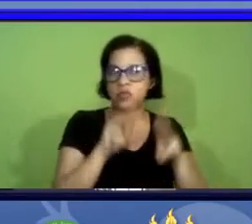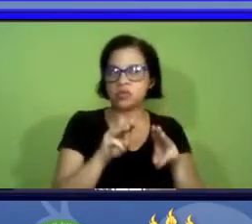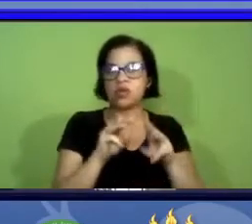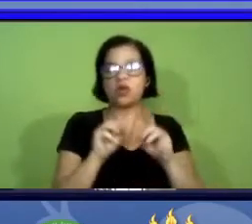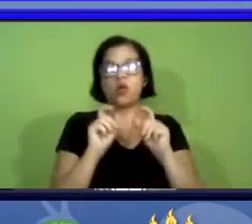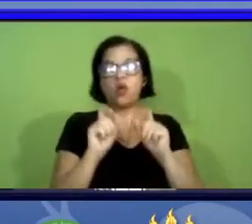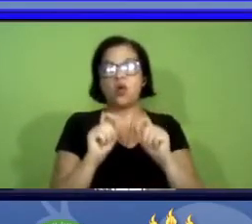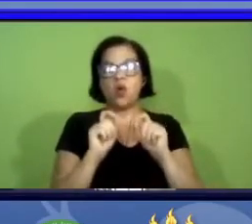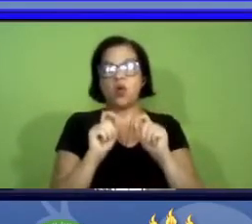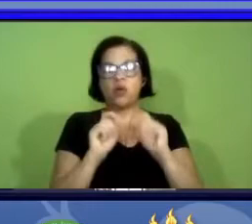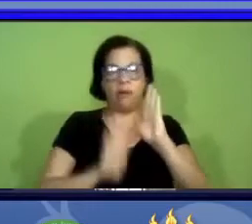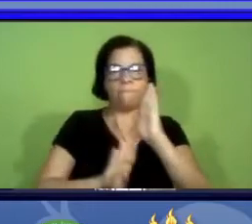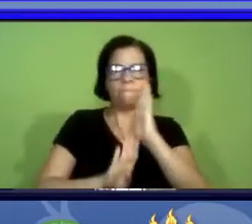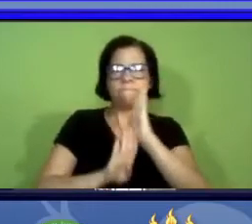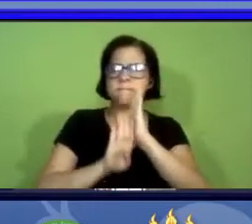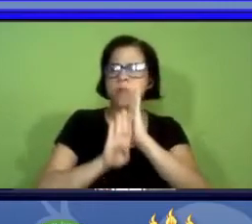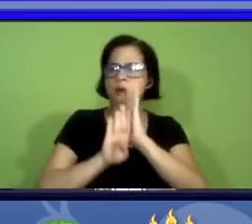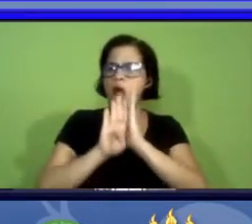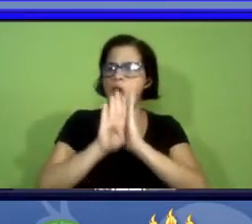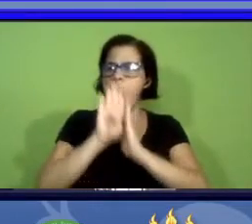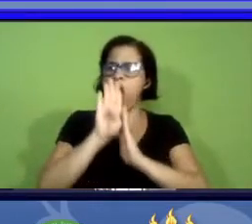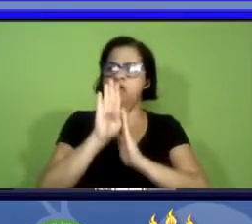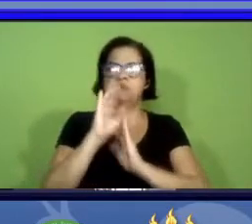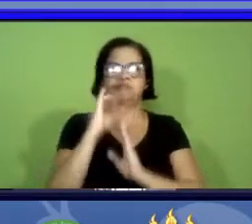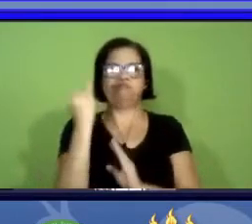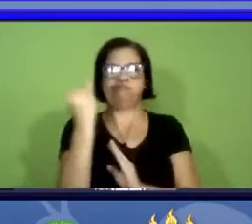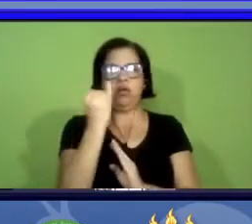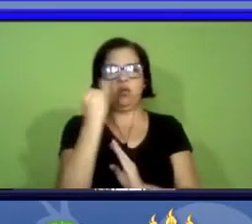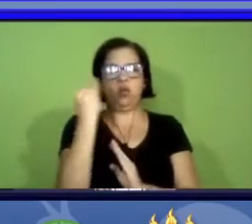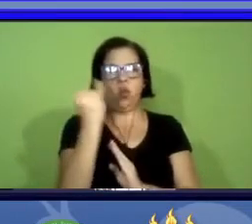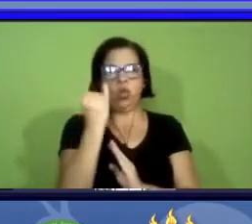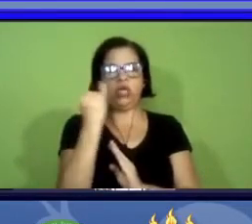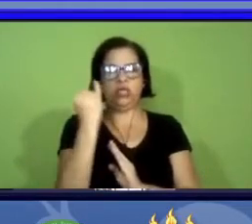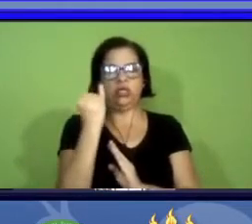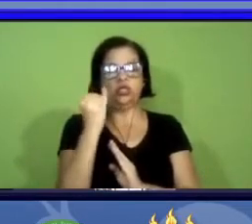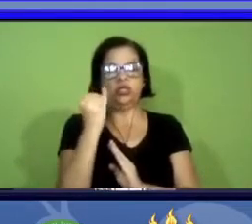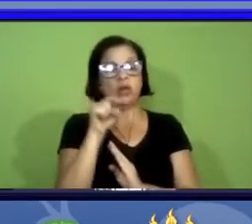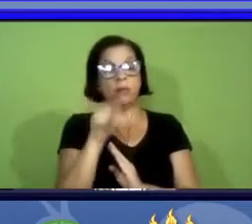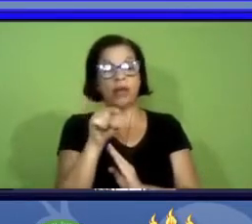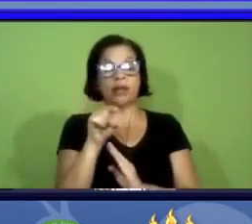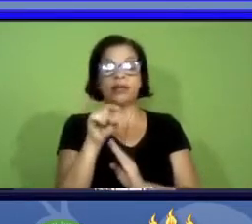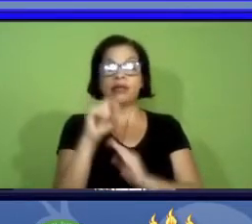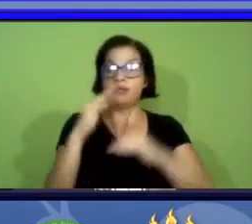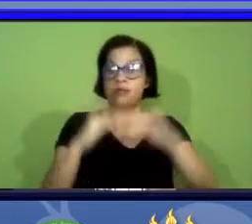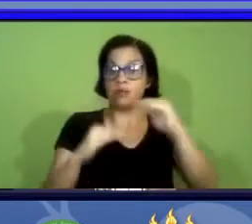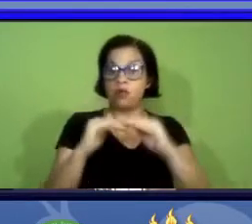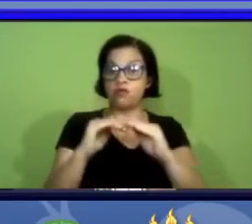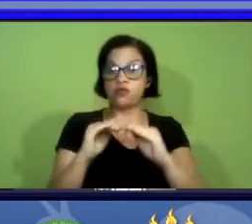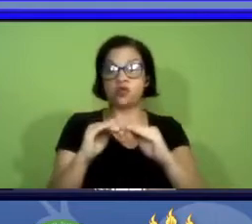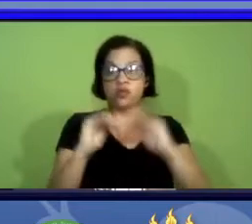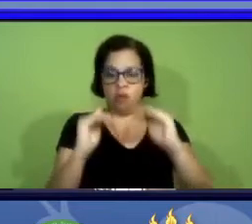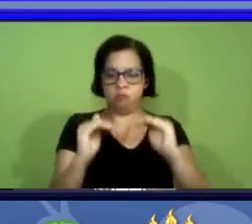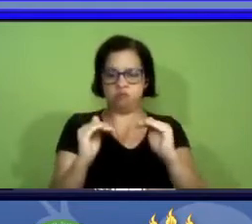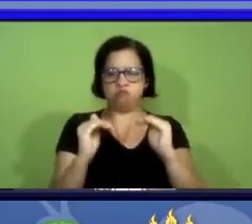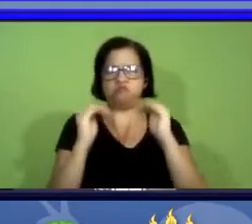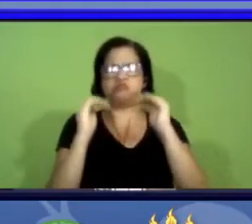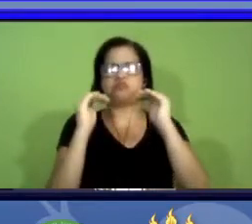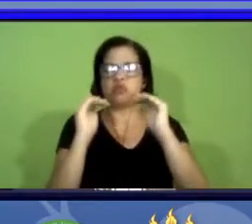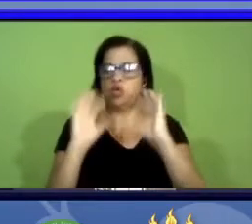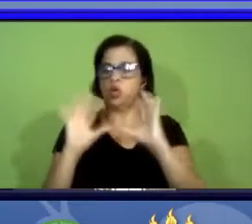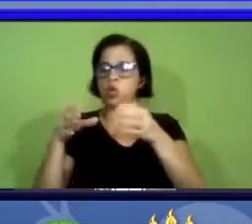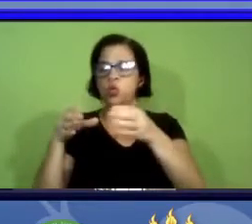dá um map extremamente importante para que esse especialista cresça no seu grupo